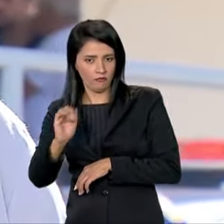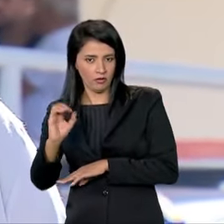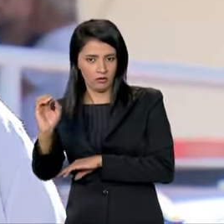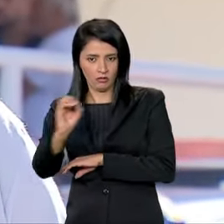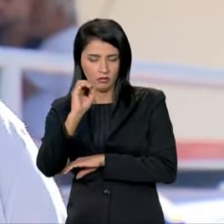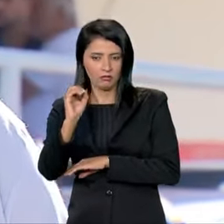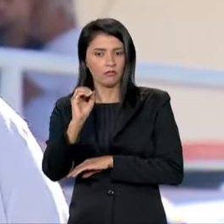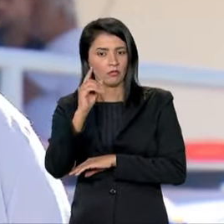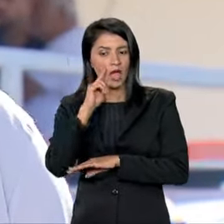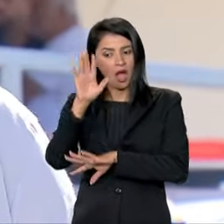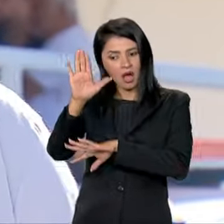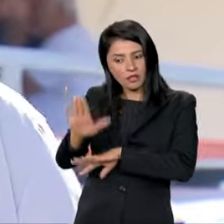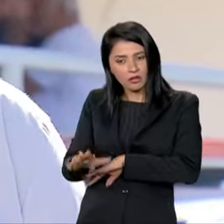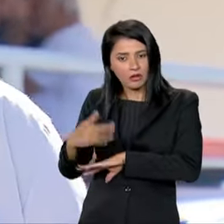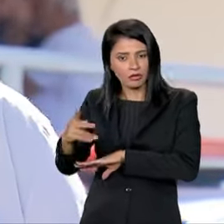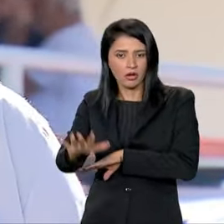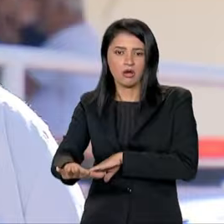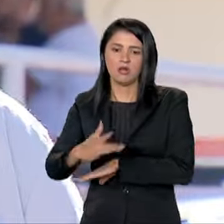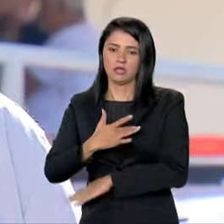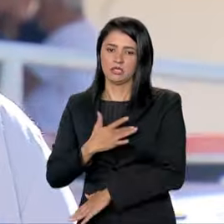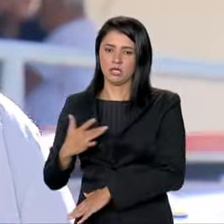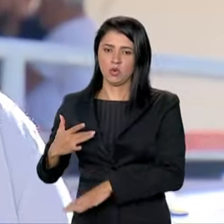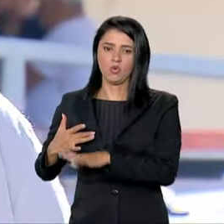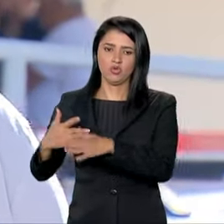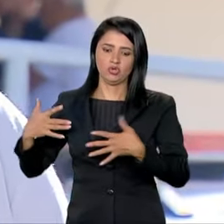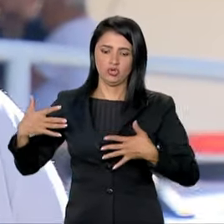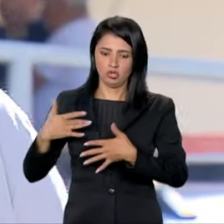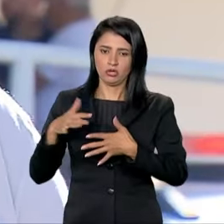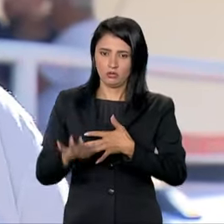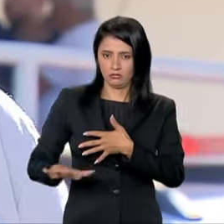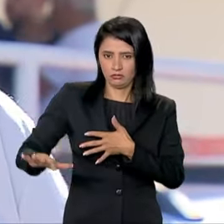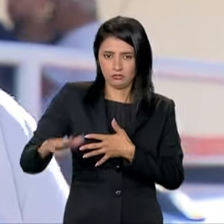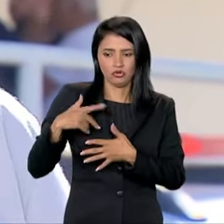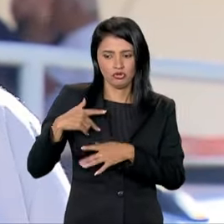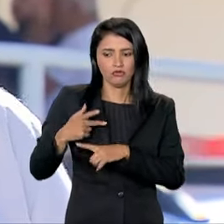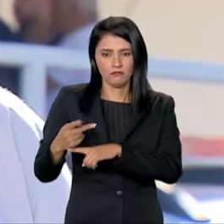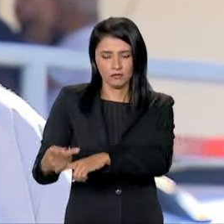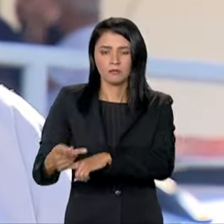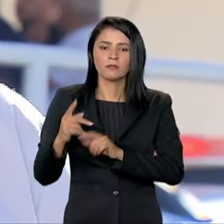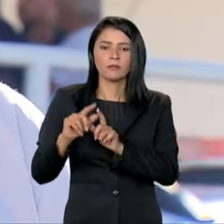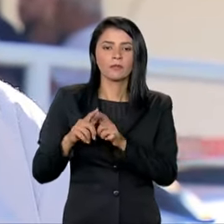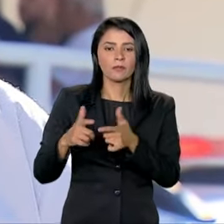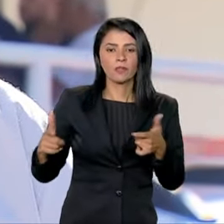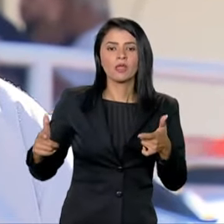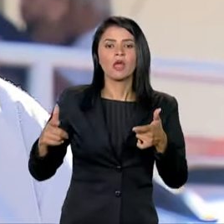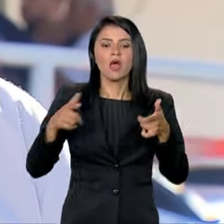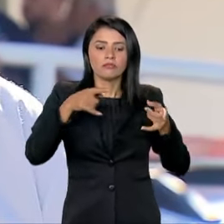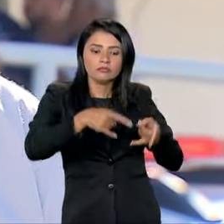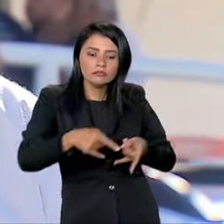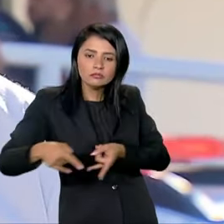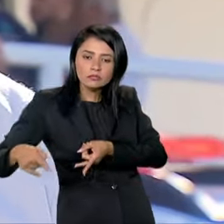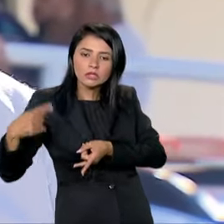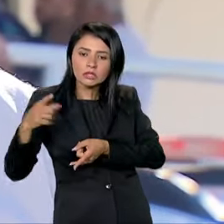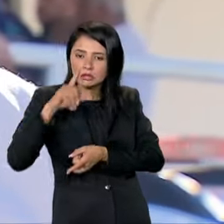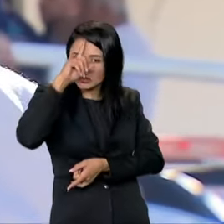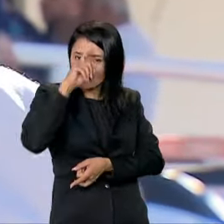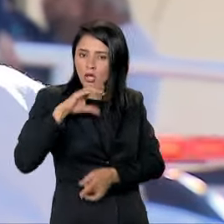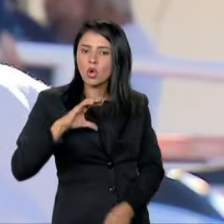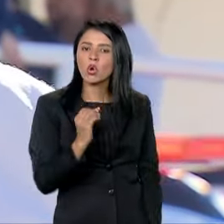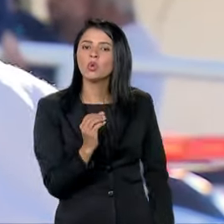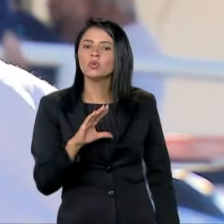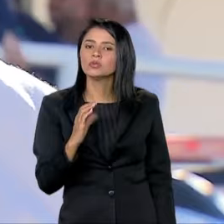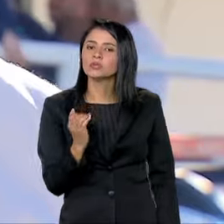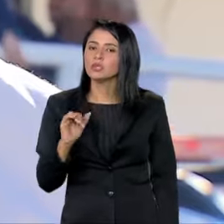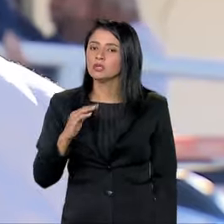e amanhã, toda ela voltada para a área da saúde, na região metropolitana, que é a ampliação dos leitos do Grupo Hospitalar Conceição,